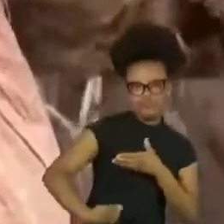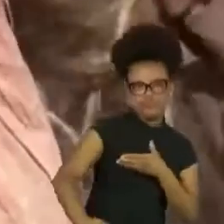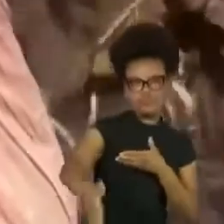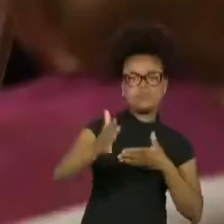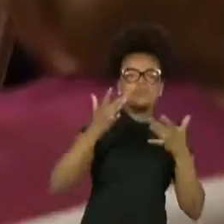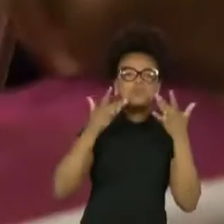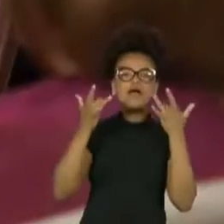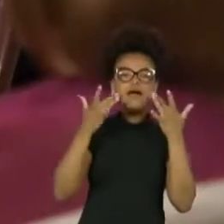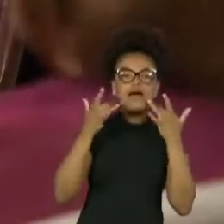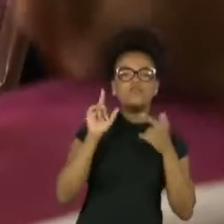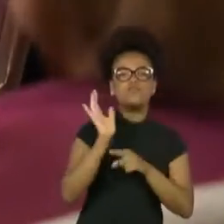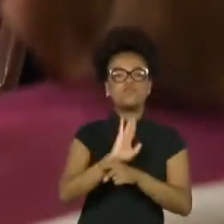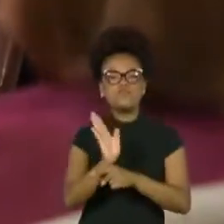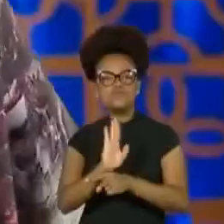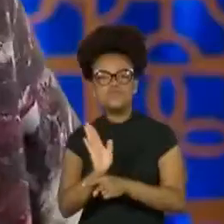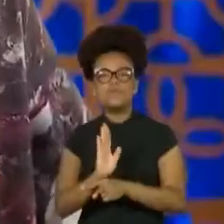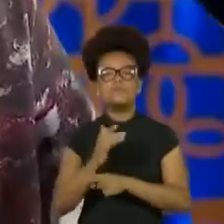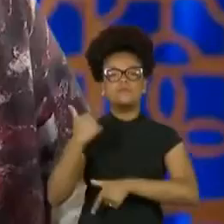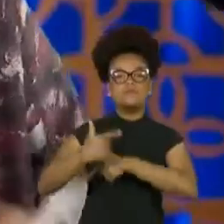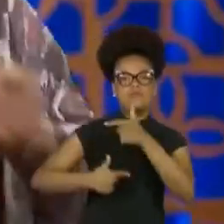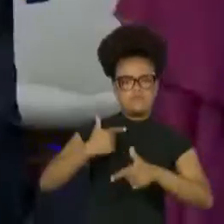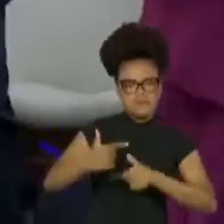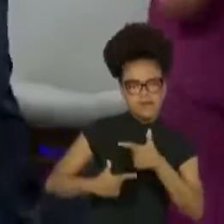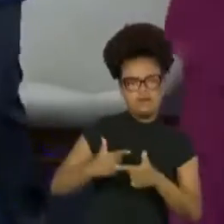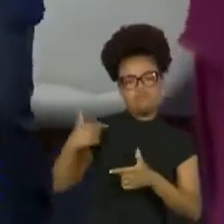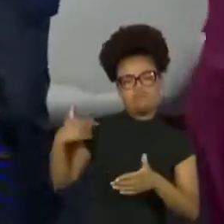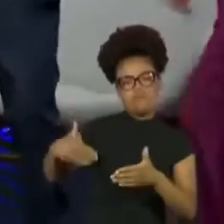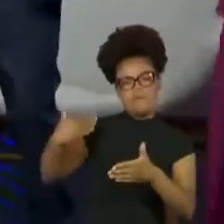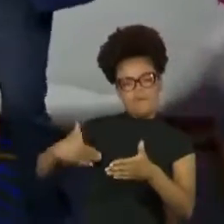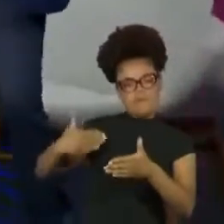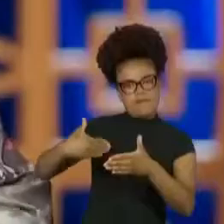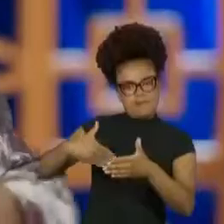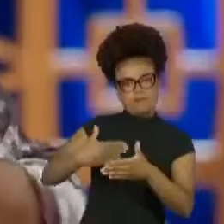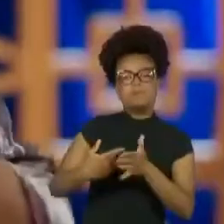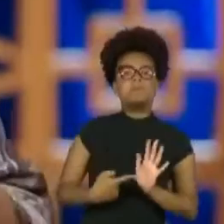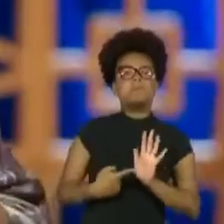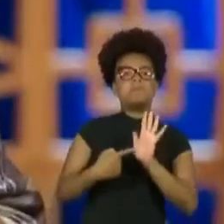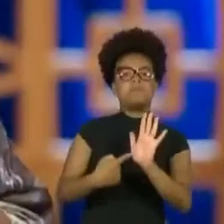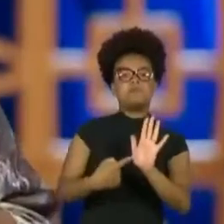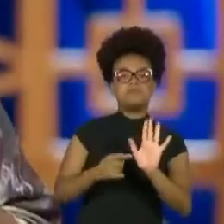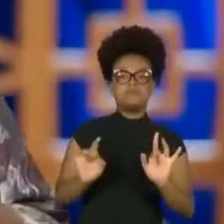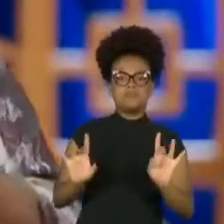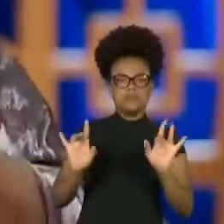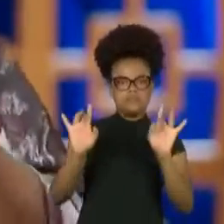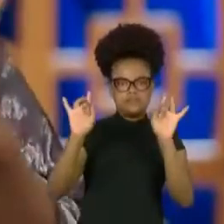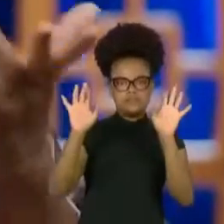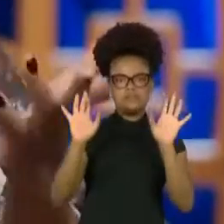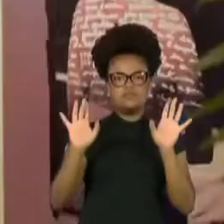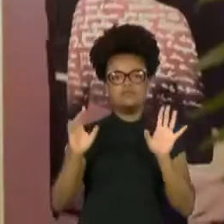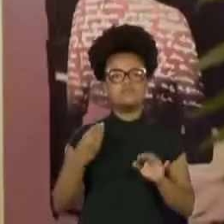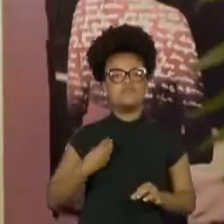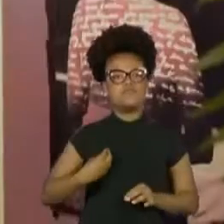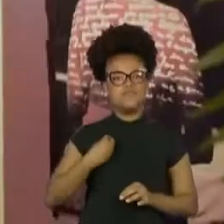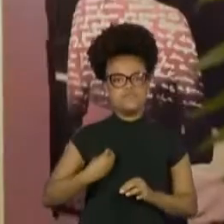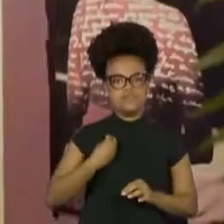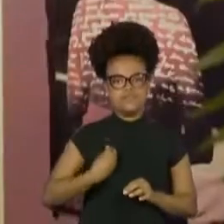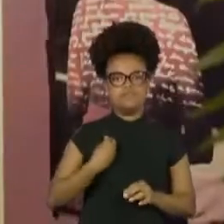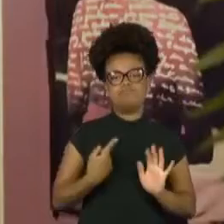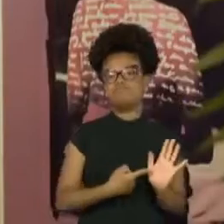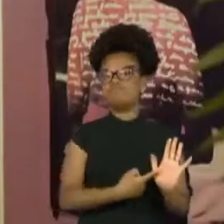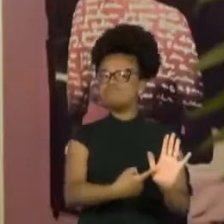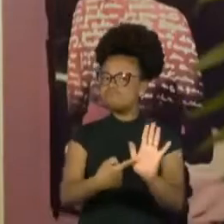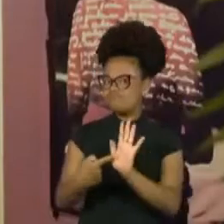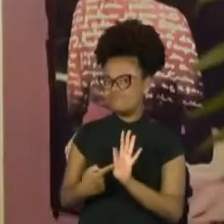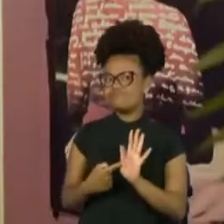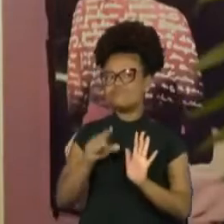cinema. Entre seus trabalhos mais recentes, destacam-se o especial Falas da Vida, para a TV Globo, e o documentário